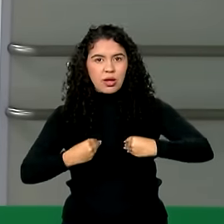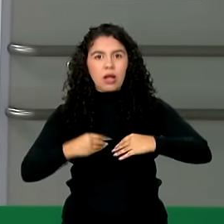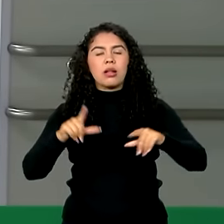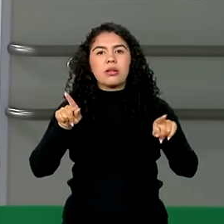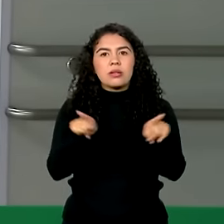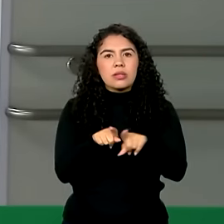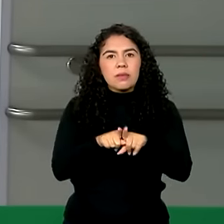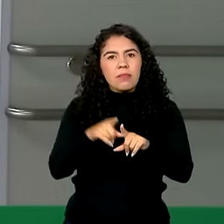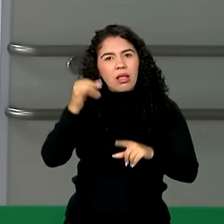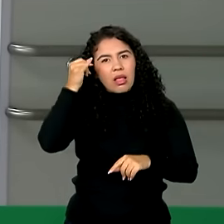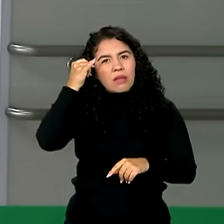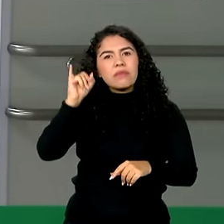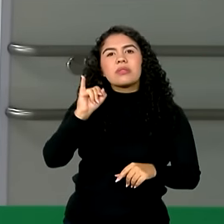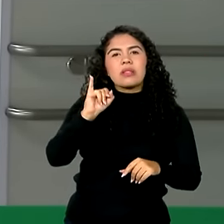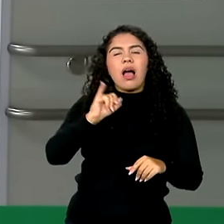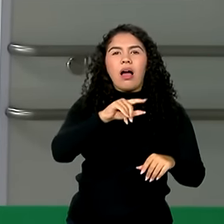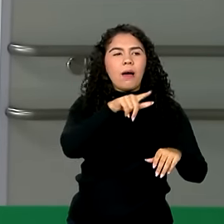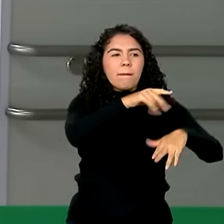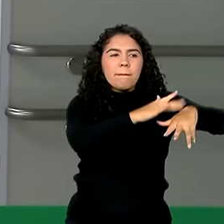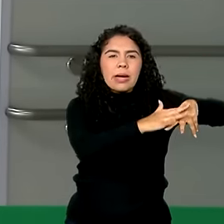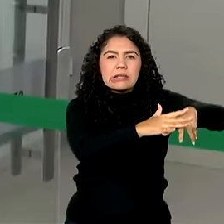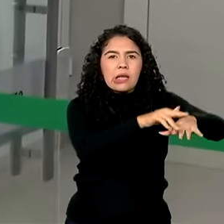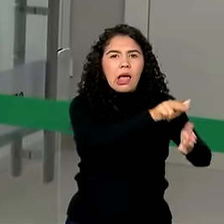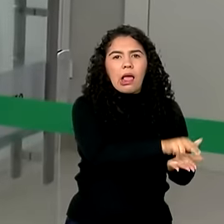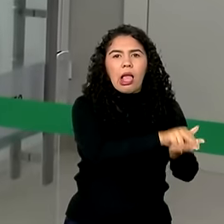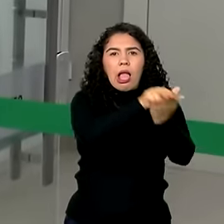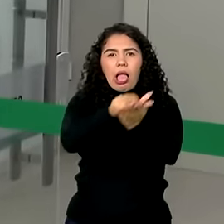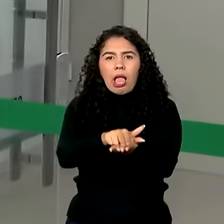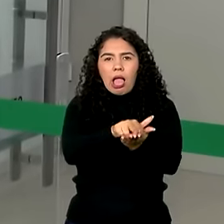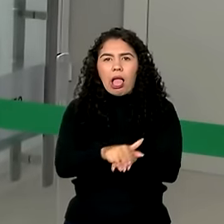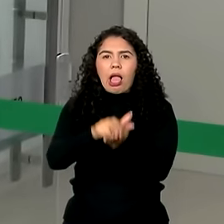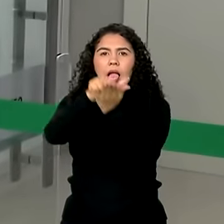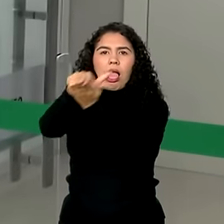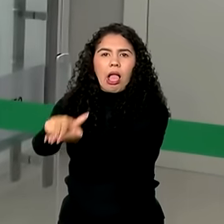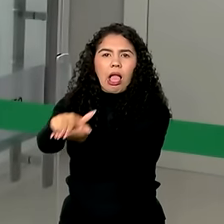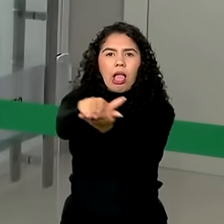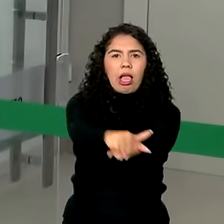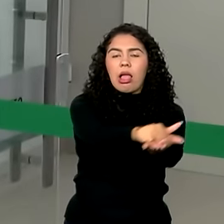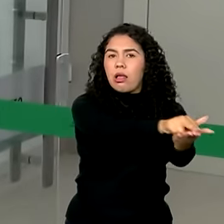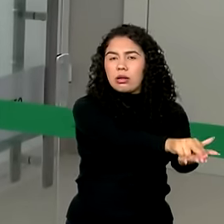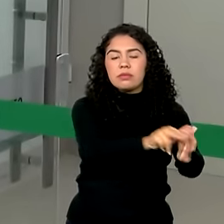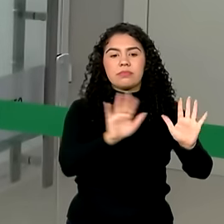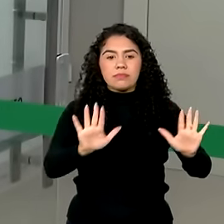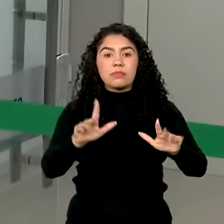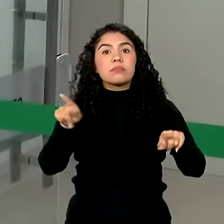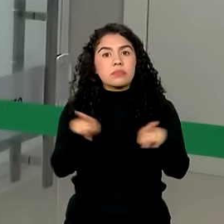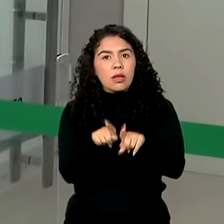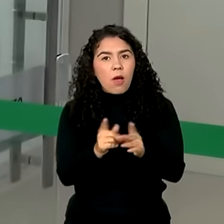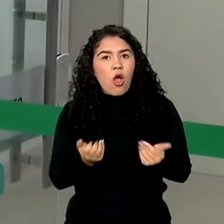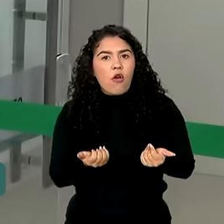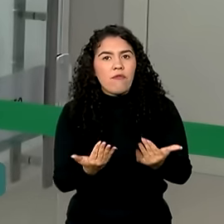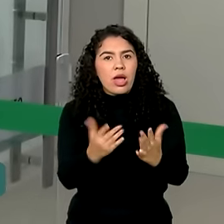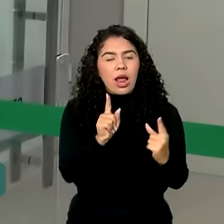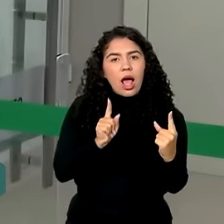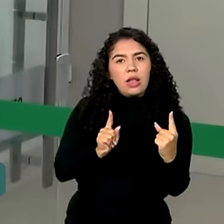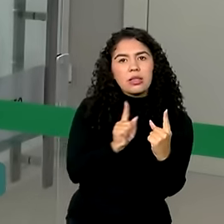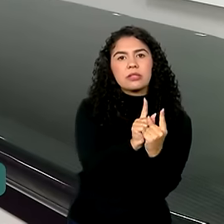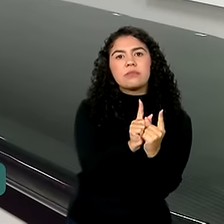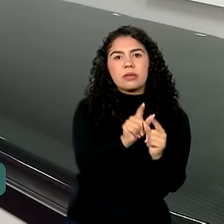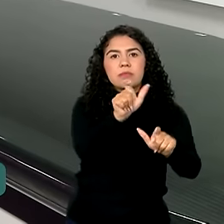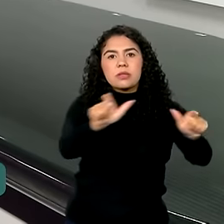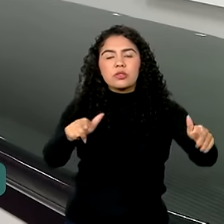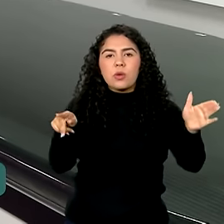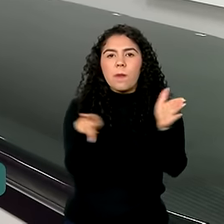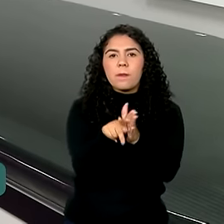de transferir pacientes para outros serviços. Além disso, o centro amplia o atendimento aos usuários do SUS,